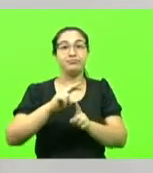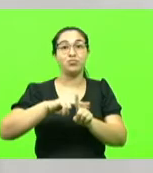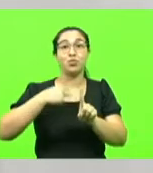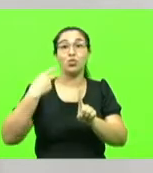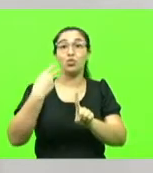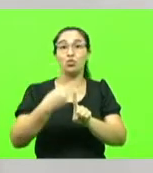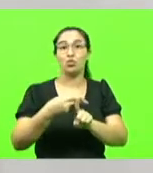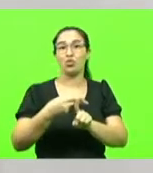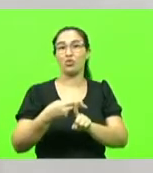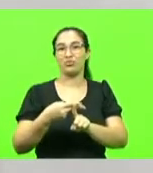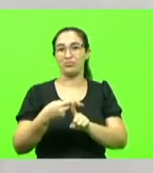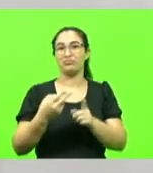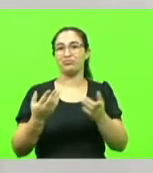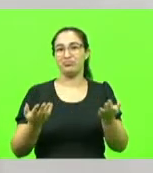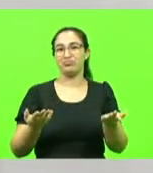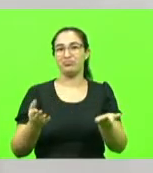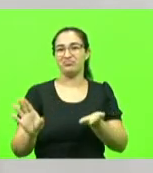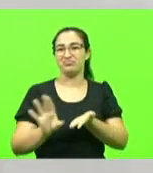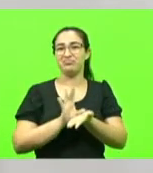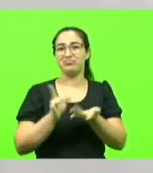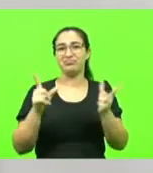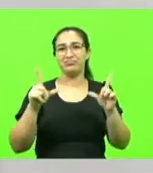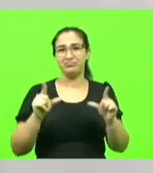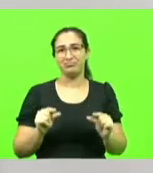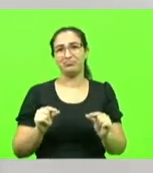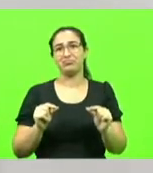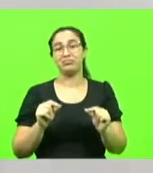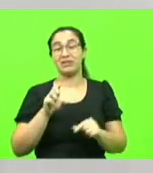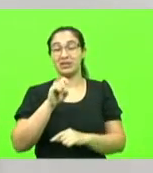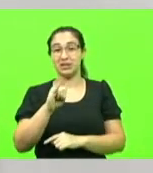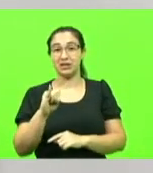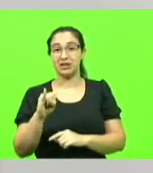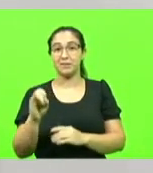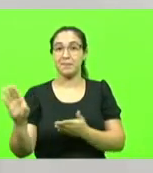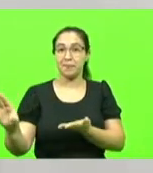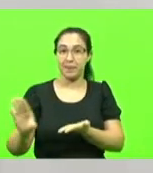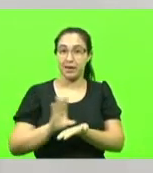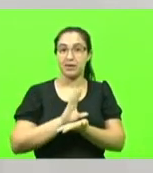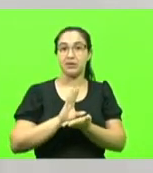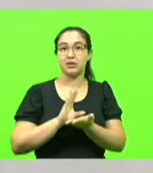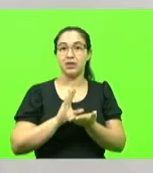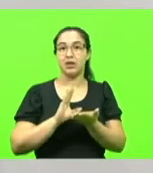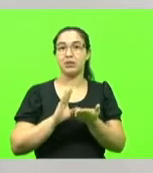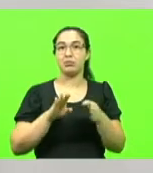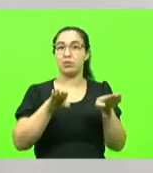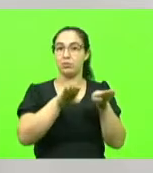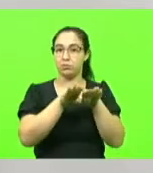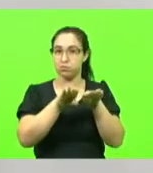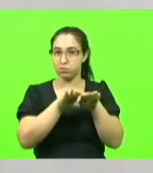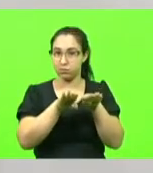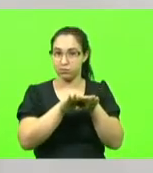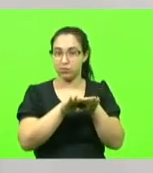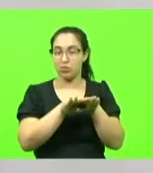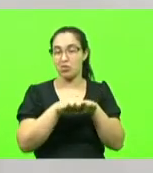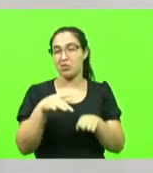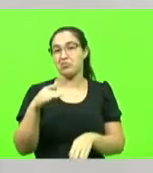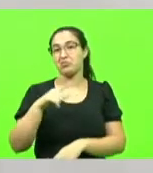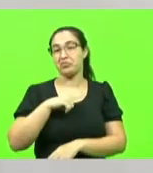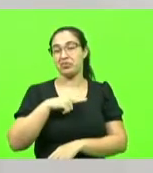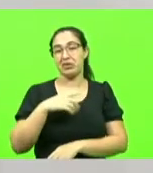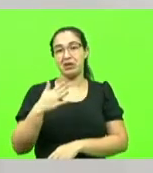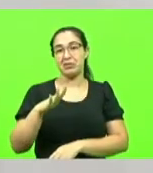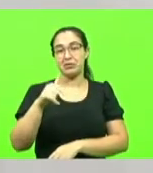recebemos. Se nós fôssemos receber proporcional àquilo que arrecadamos, nós teríamos este ano